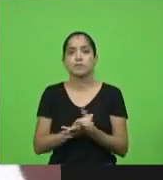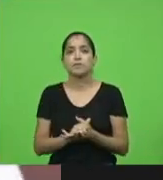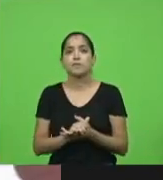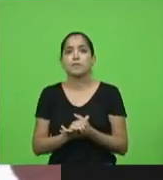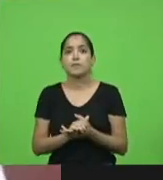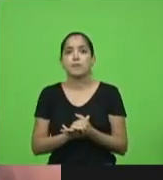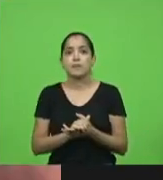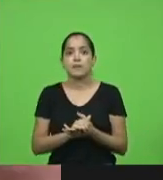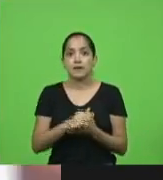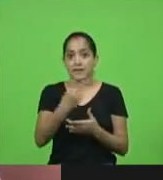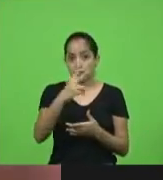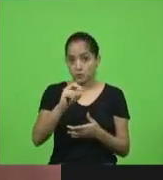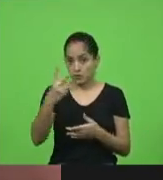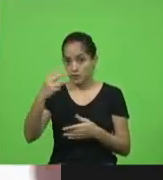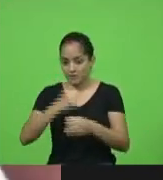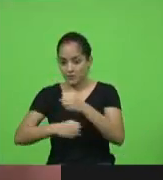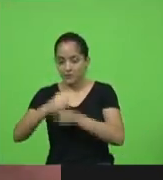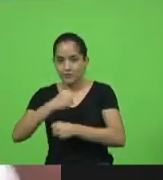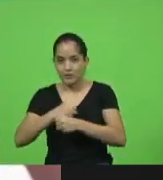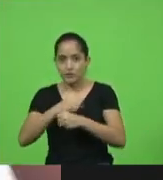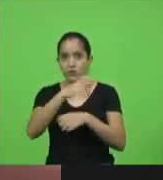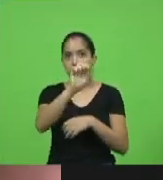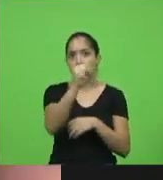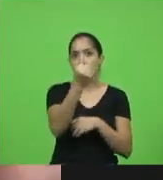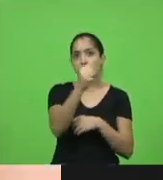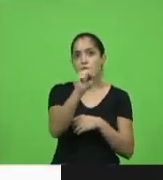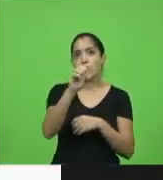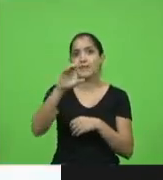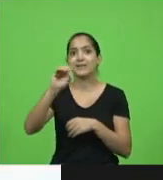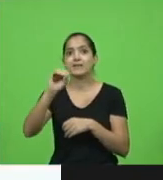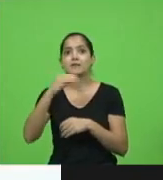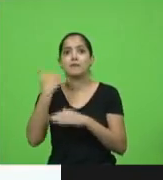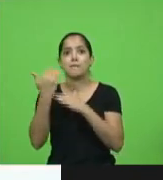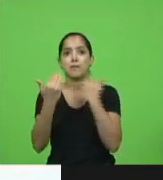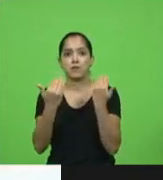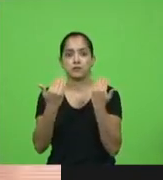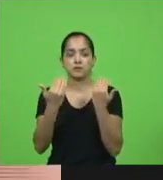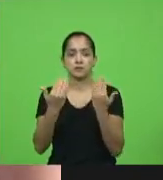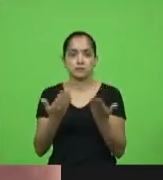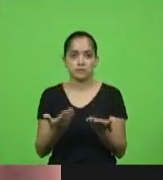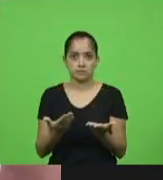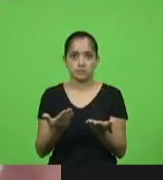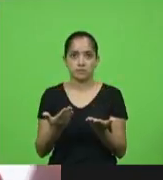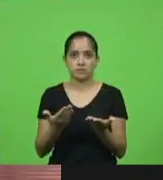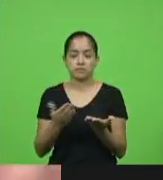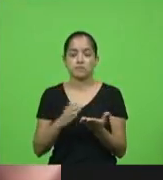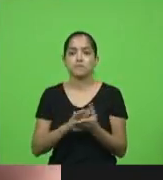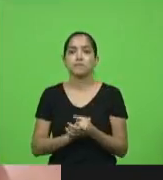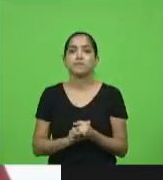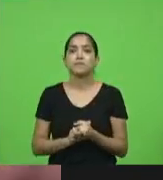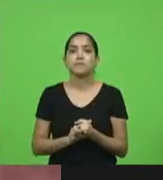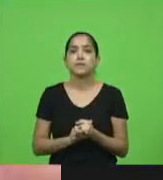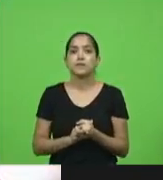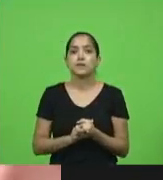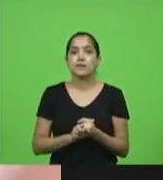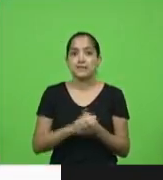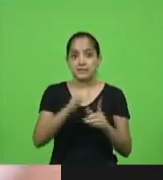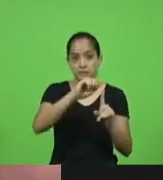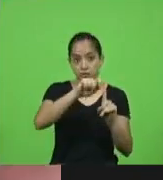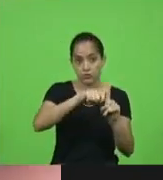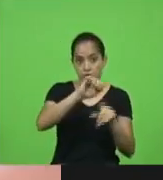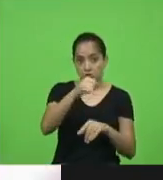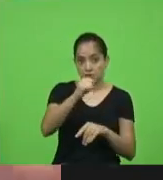2020, foram 80 óbitos no hospital regional. Somente em janeiro e